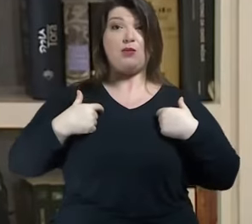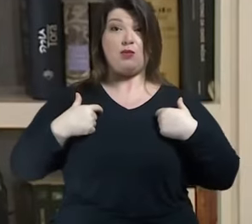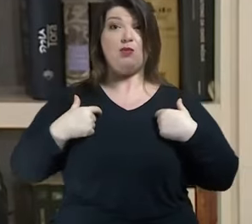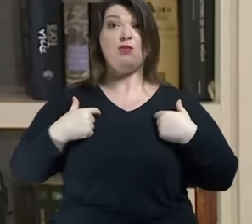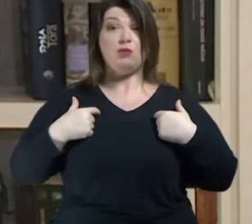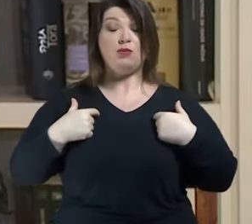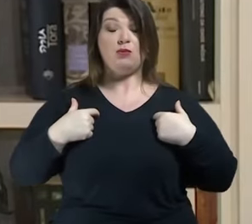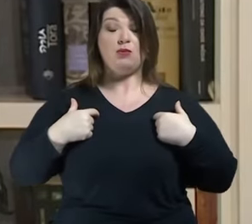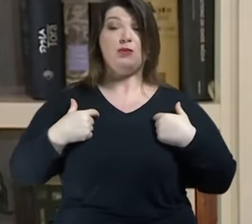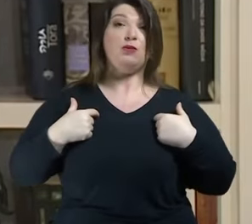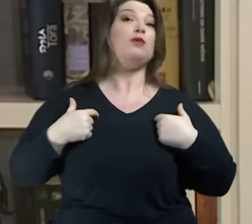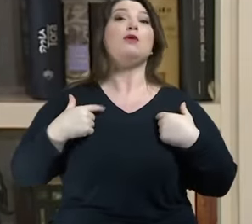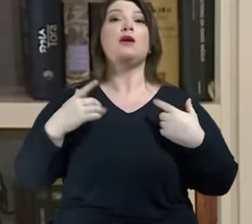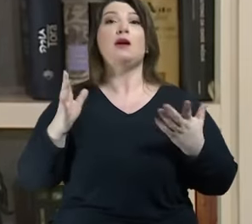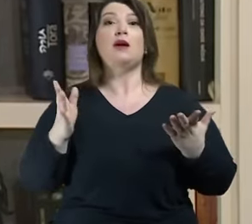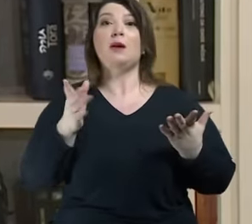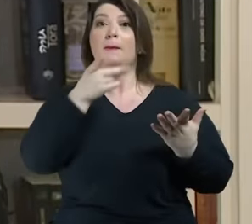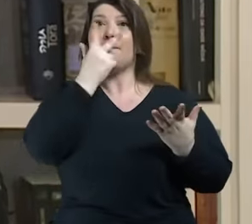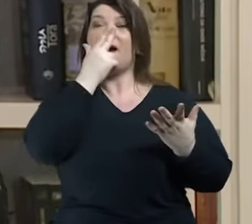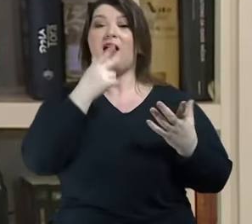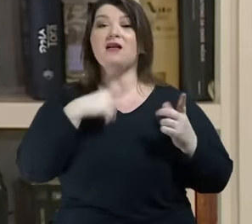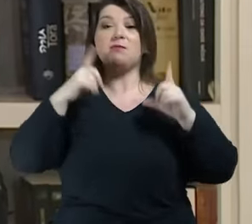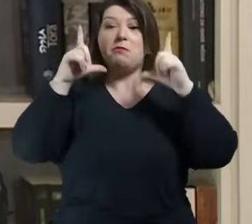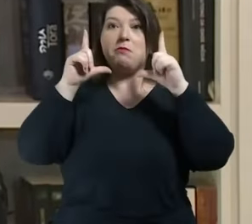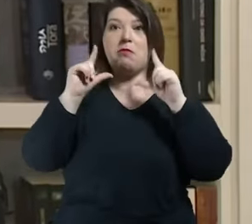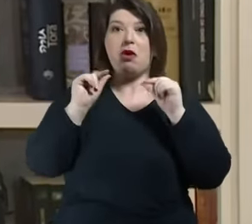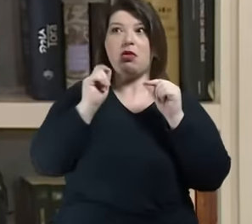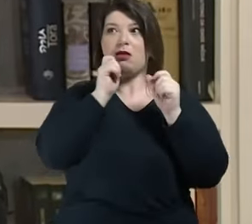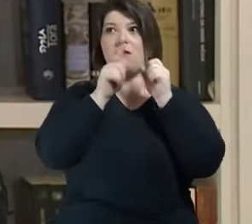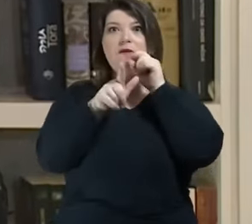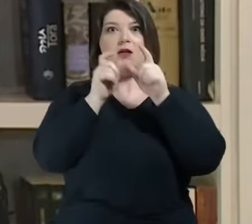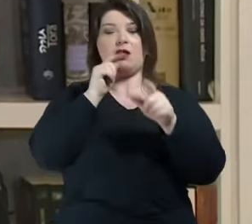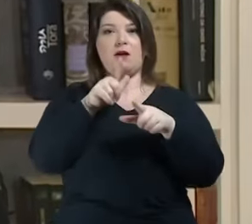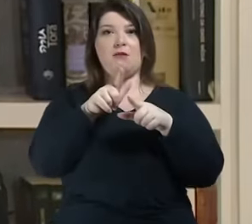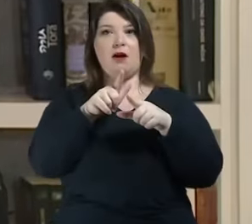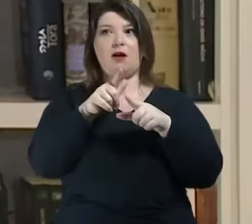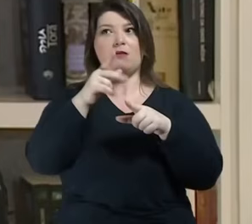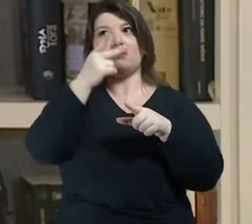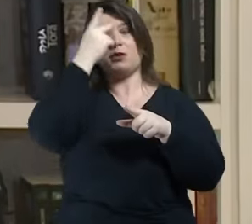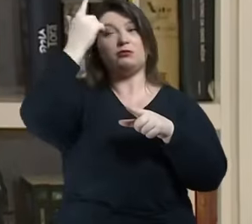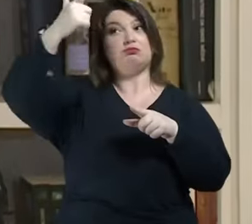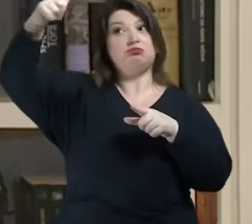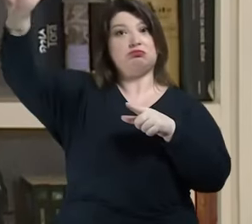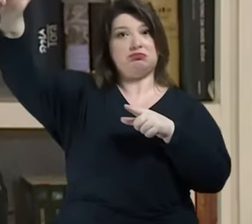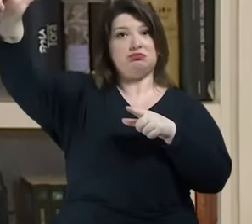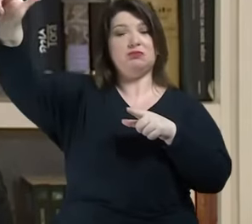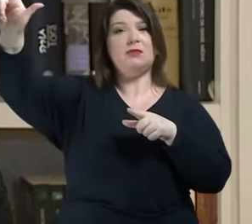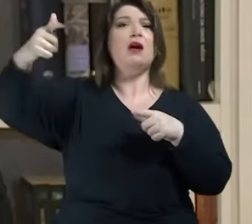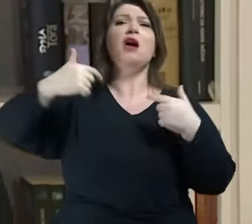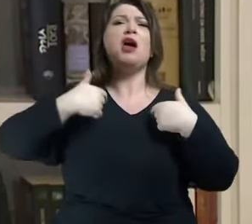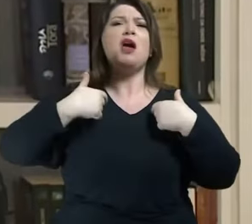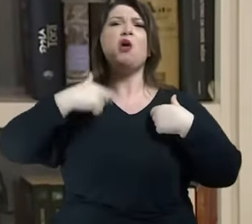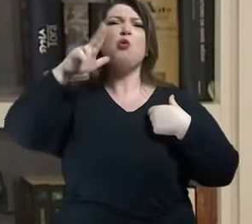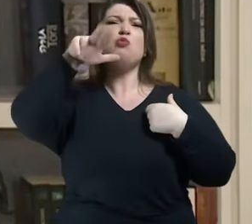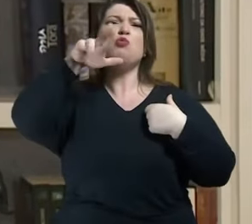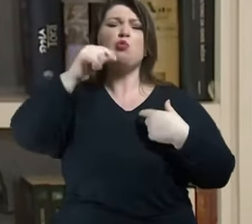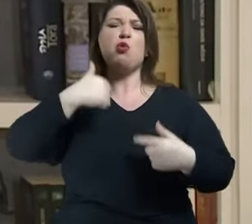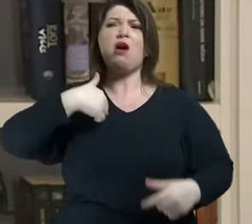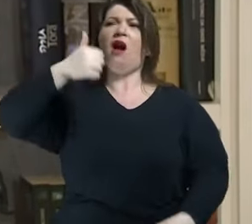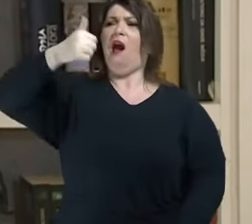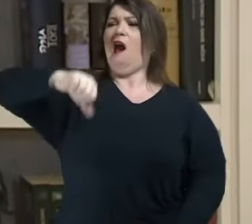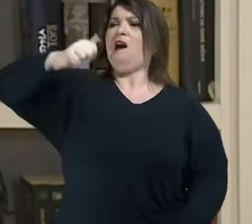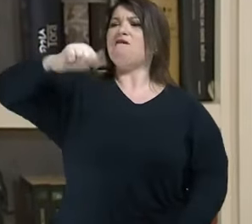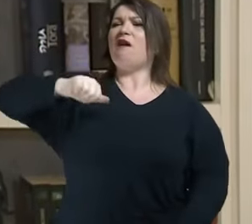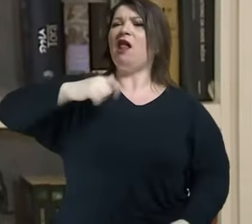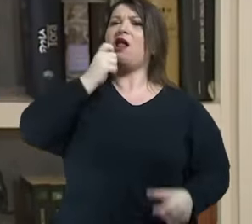dirigida a mim é menos crítica do que de outra pessoa. Então, eu nunca avalio criticamente